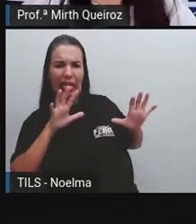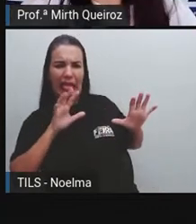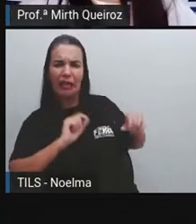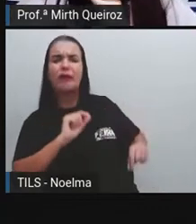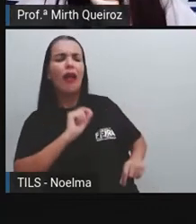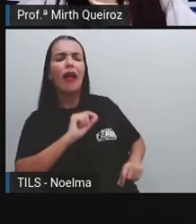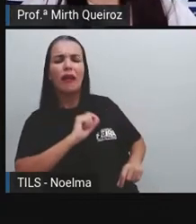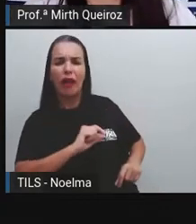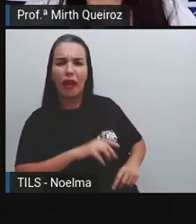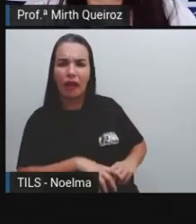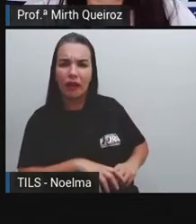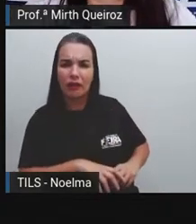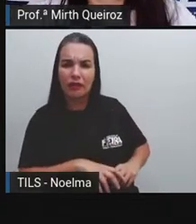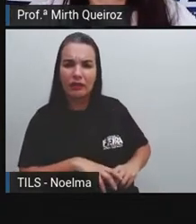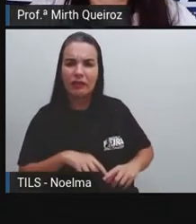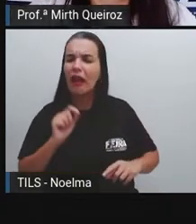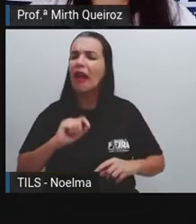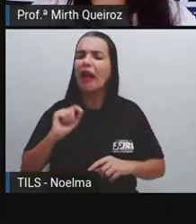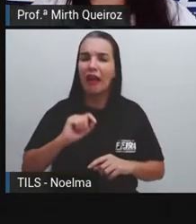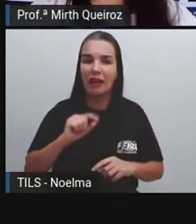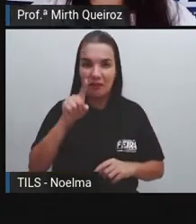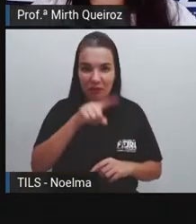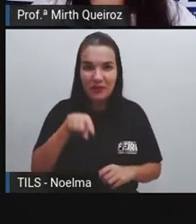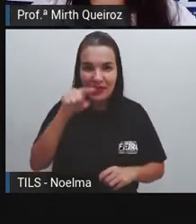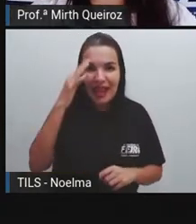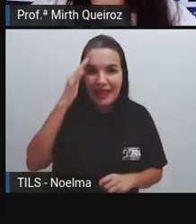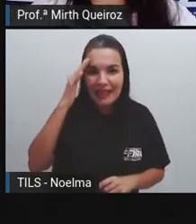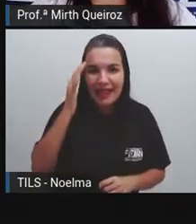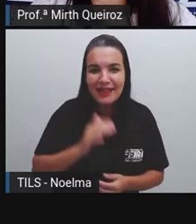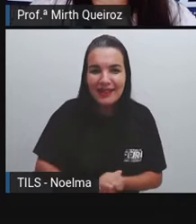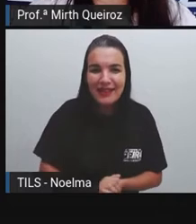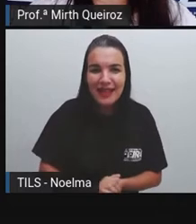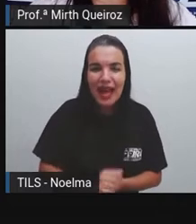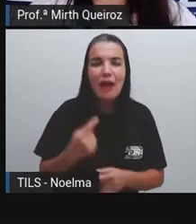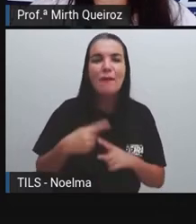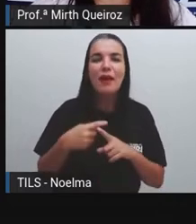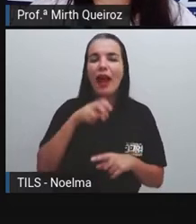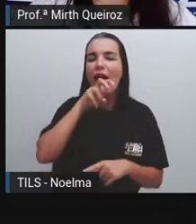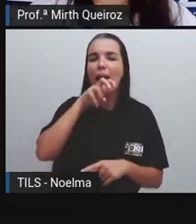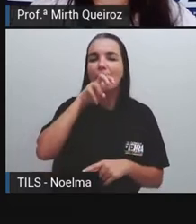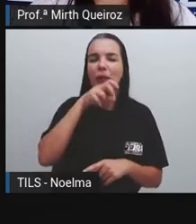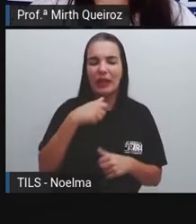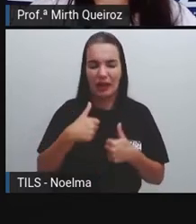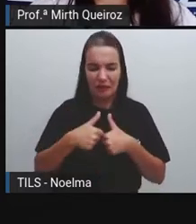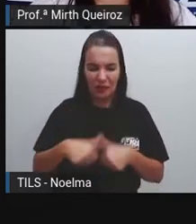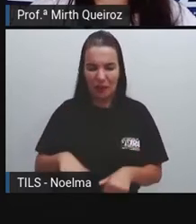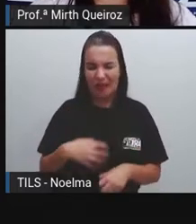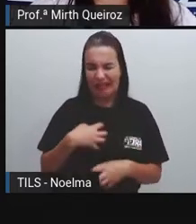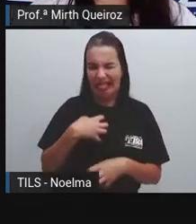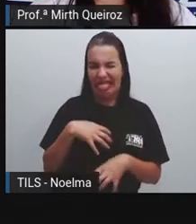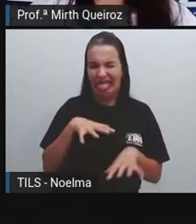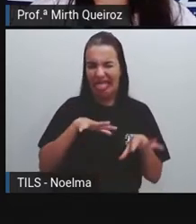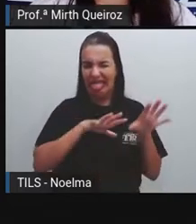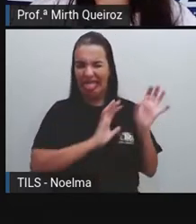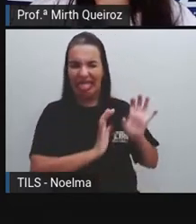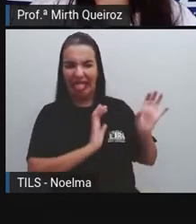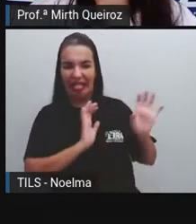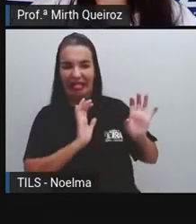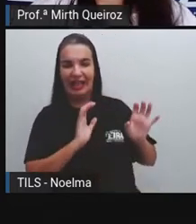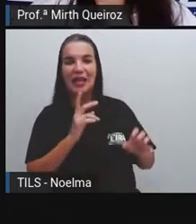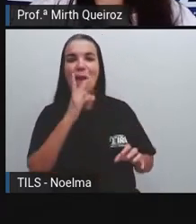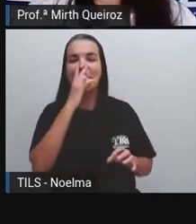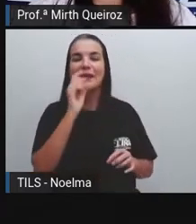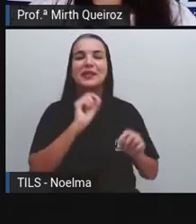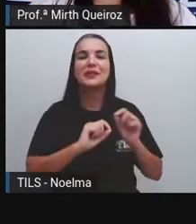Que, que? E aí, vocês entenderam o que passou aí nessa história em quadrinhos? A gente percebe que